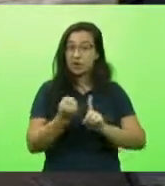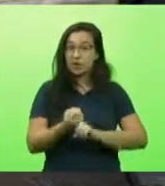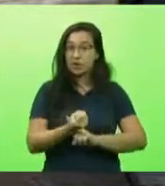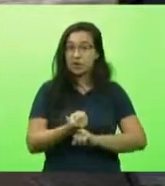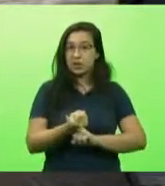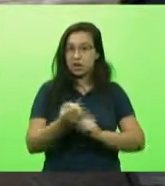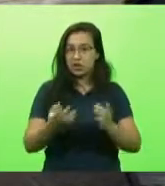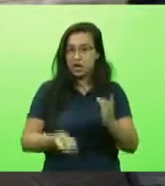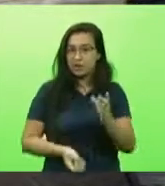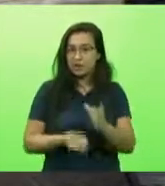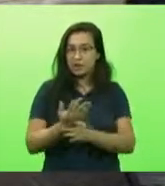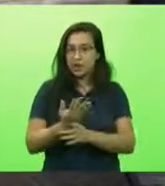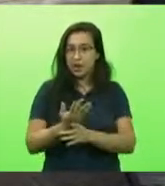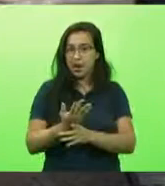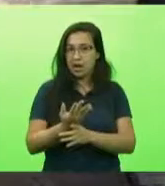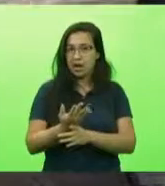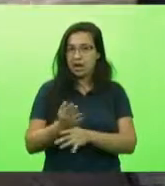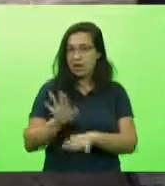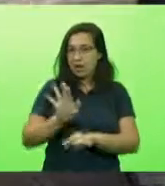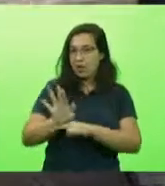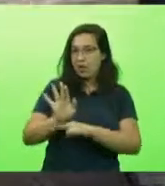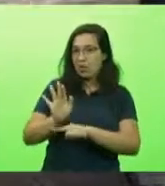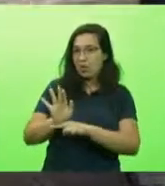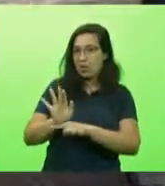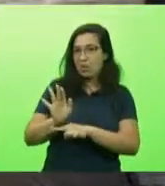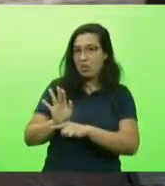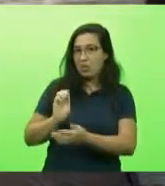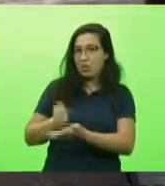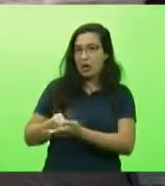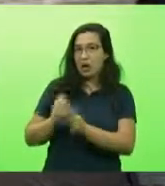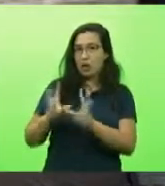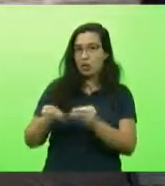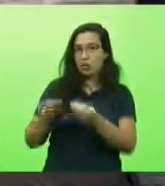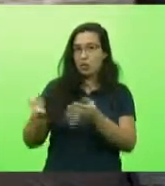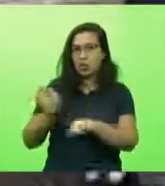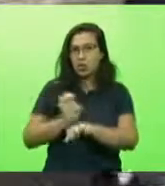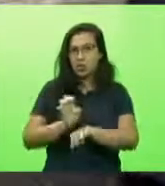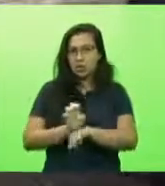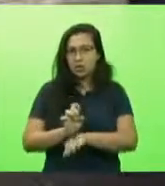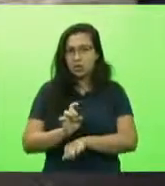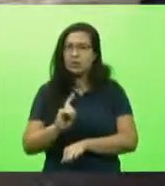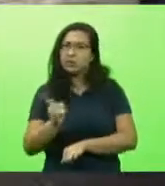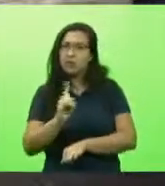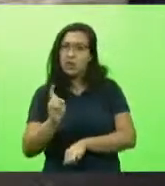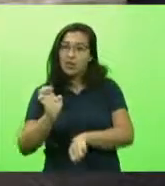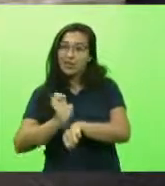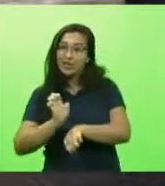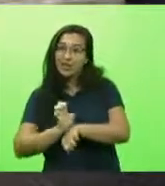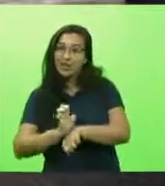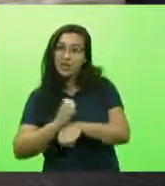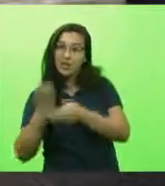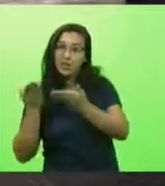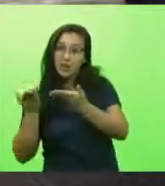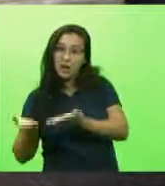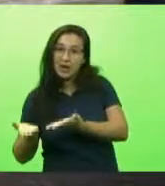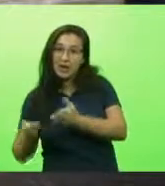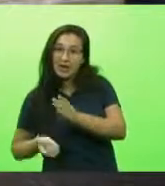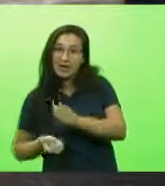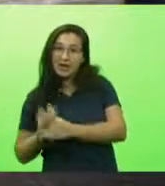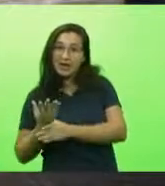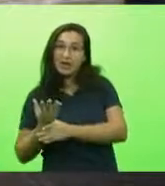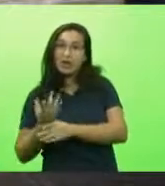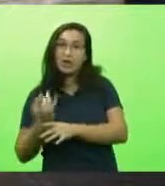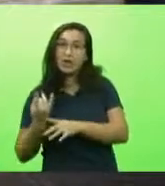Estado. Não, é o Estado que existe para servir à sociedade. E não o contrário disso. É uma loucura inverter